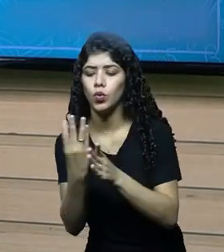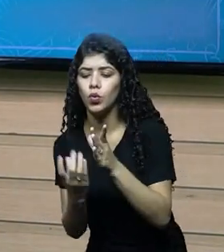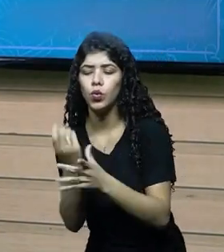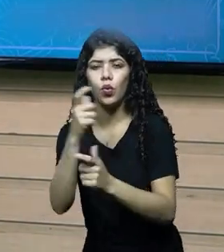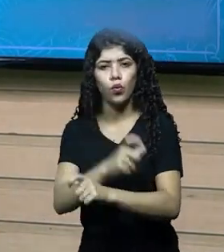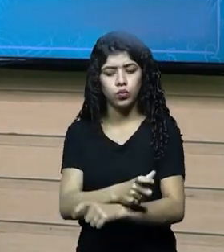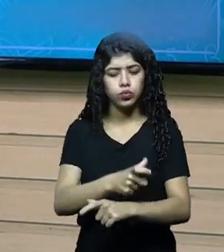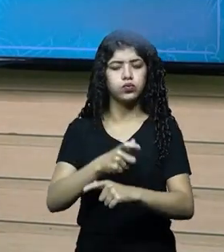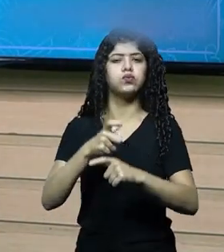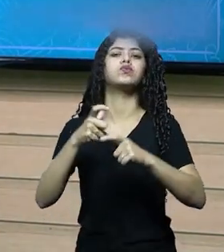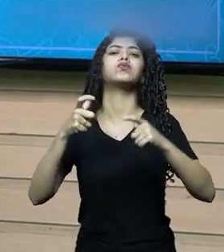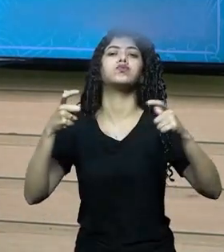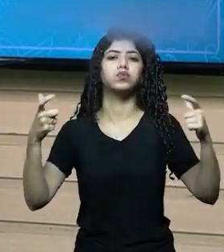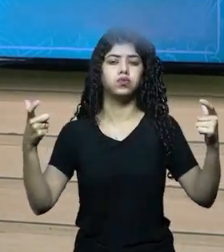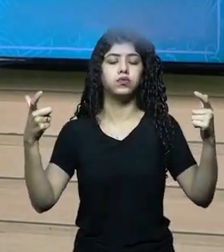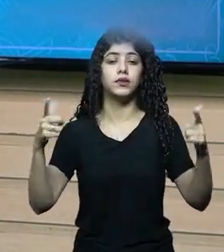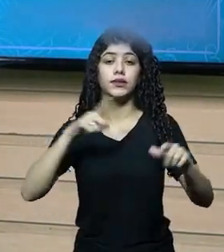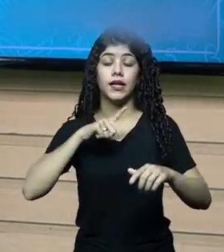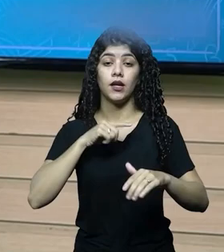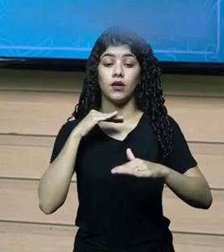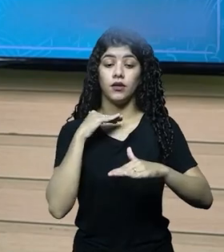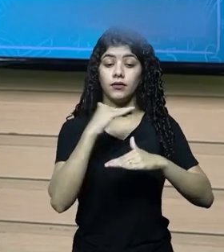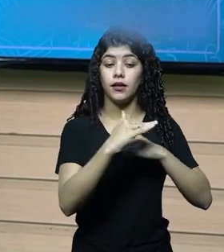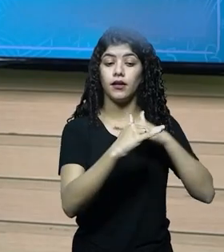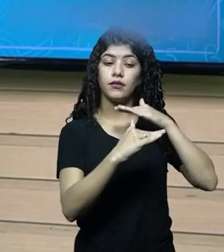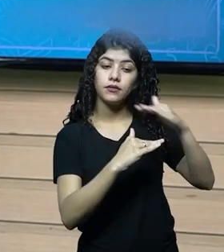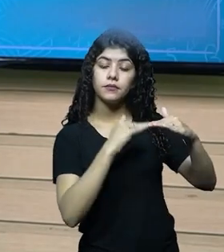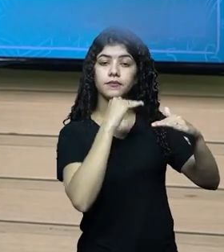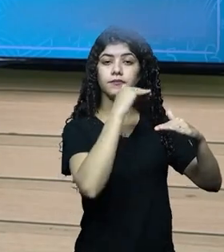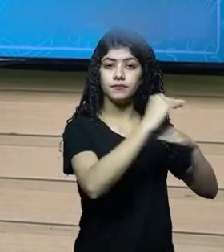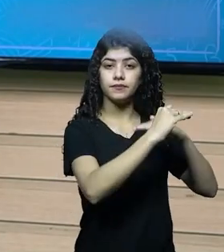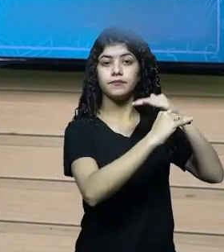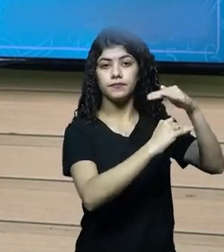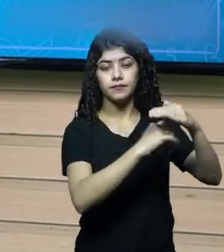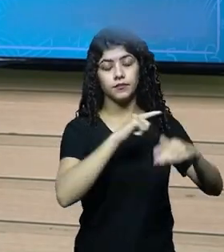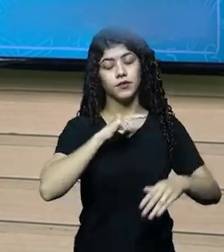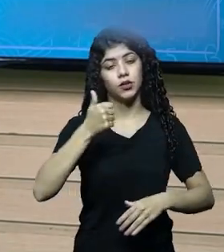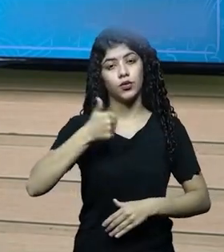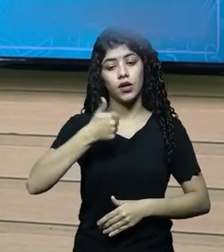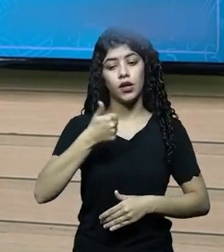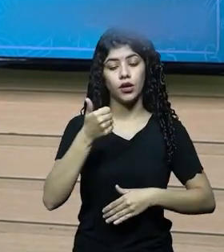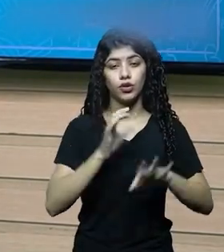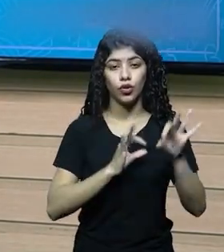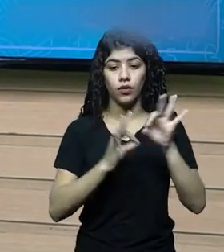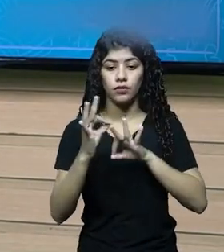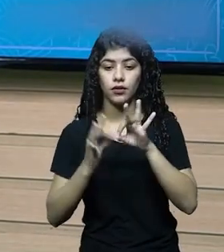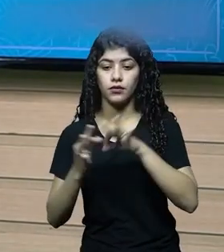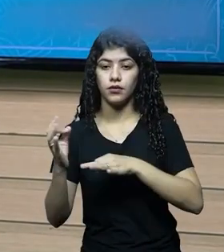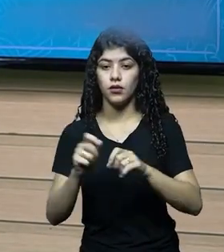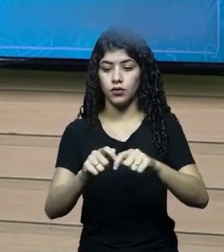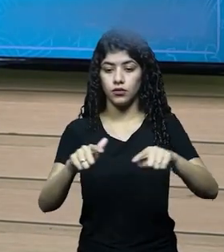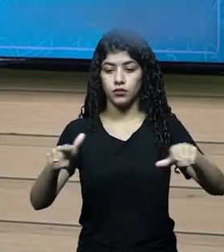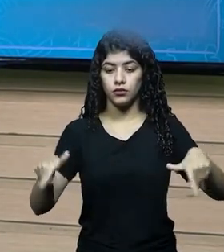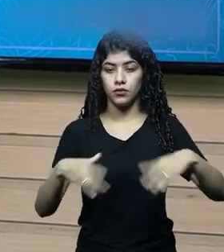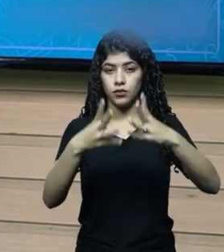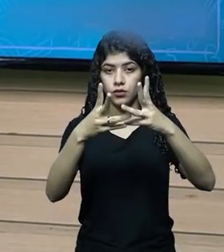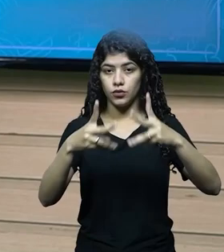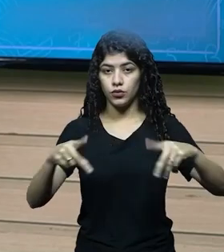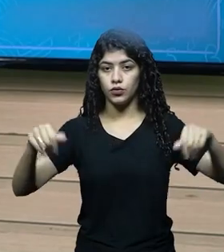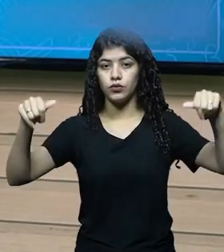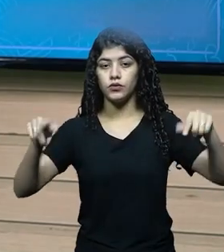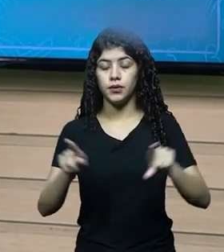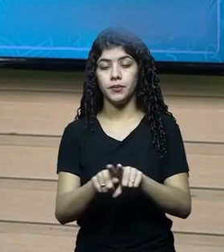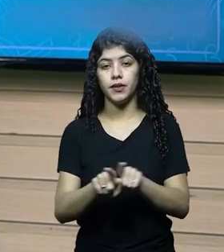de plantio, existem as etapas. Existe a etapa de preparação do solo, existe a